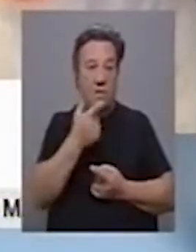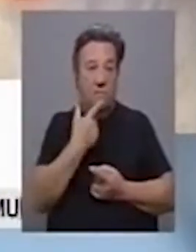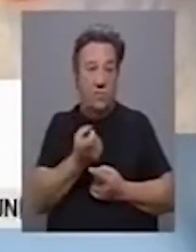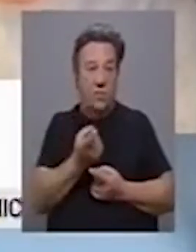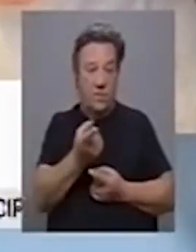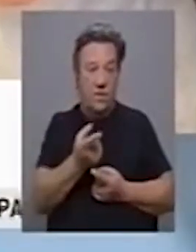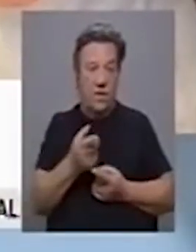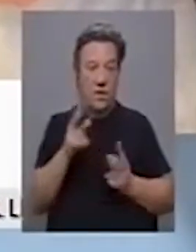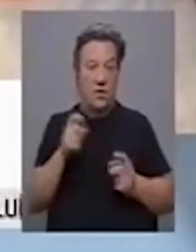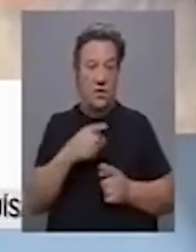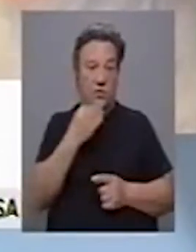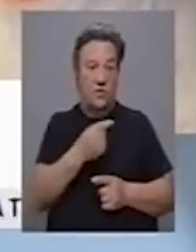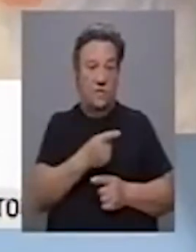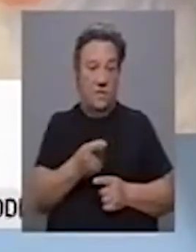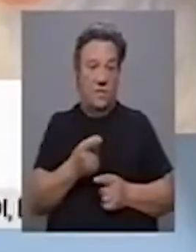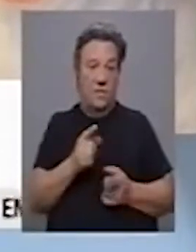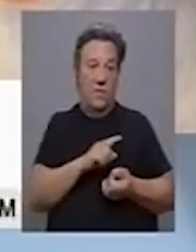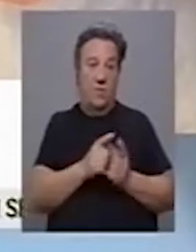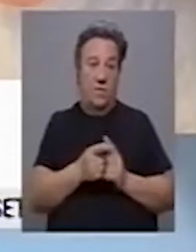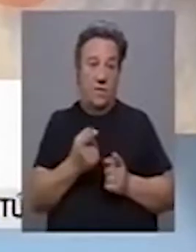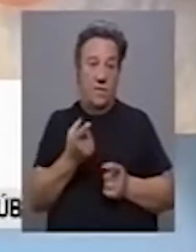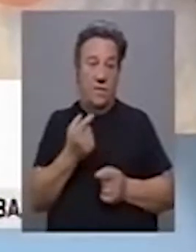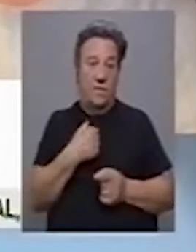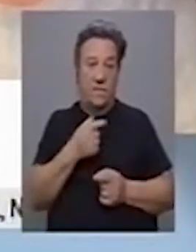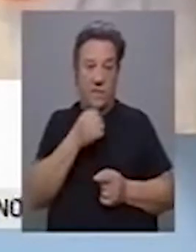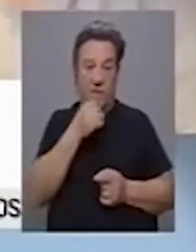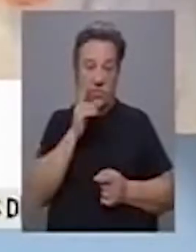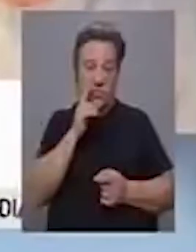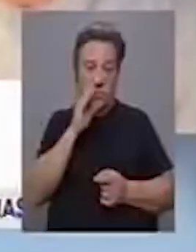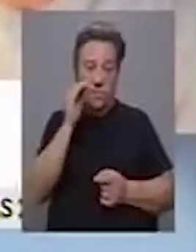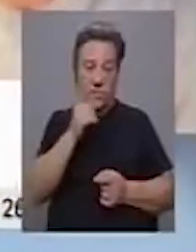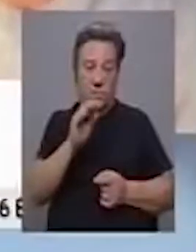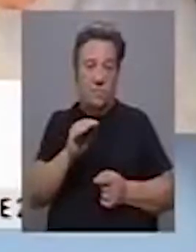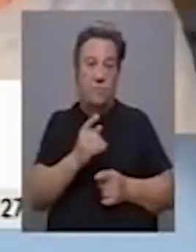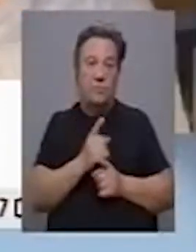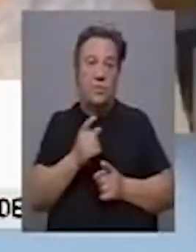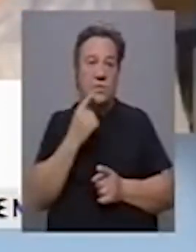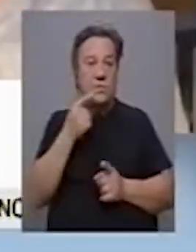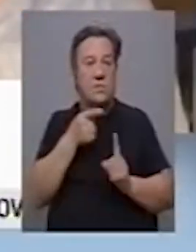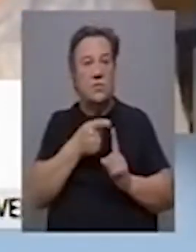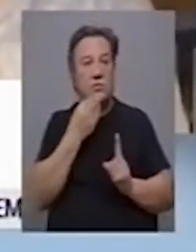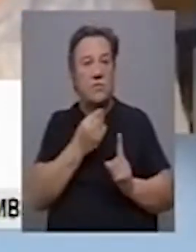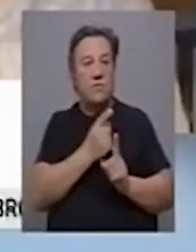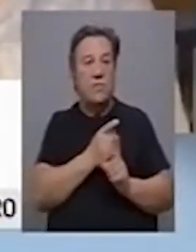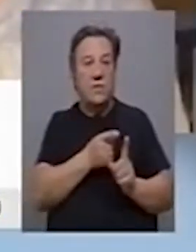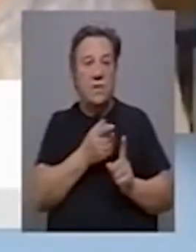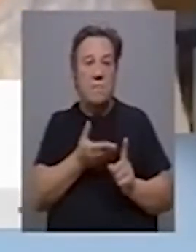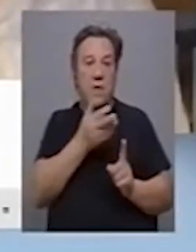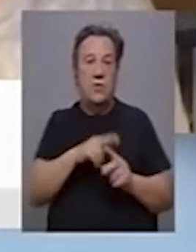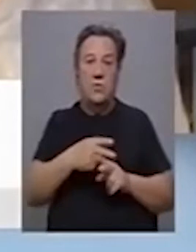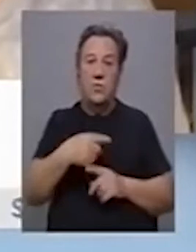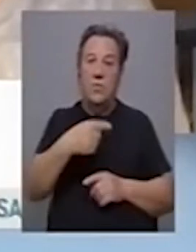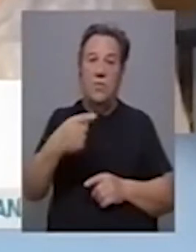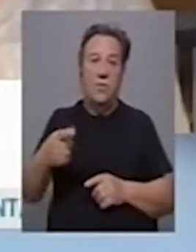pergunta, a questão dos jovens, ao contrário daquilo que era a nossa expectativa. que particularmente os jovens mais do que